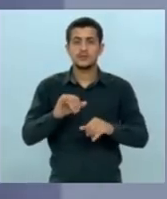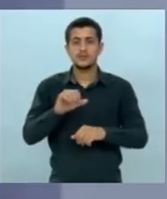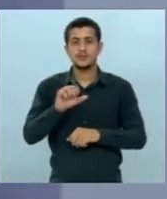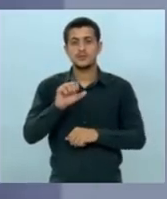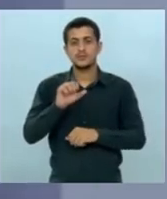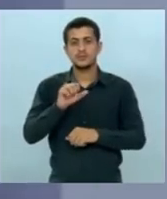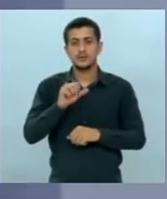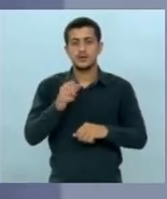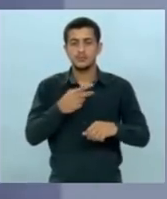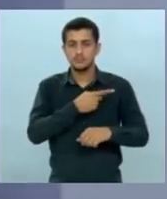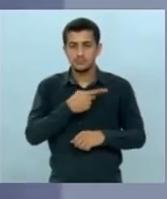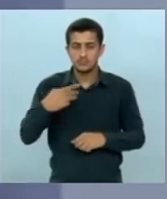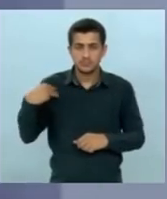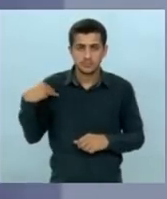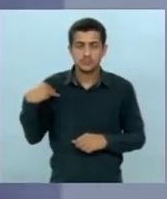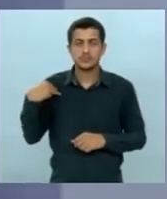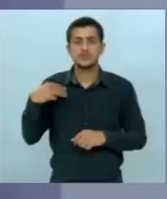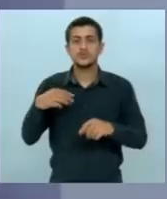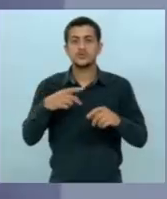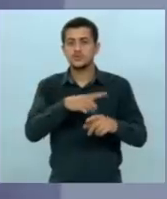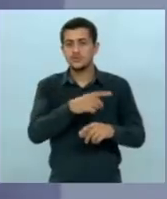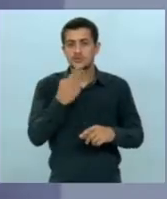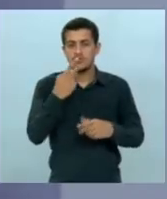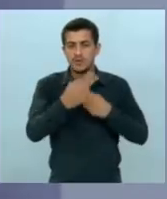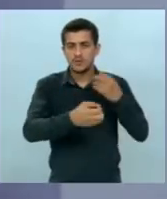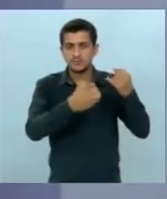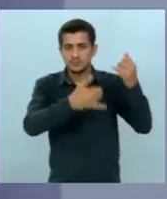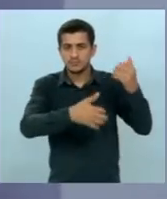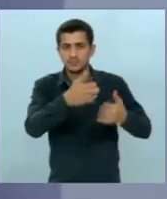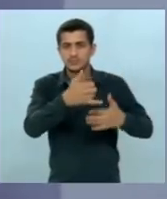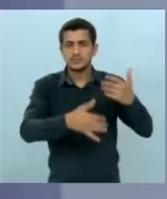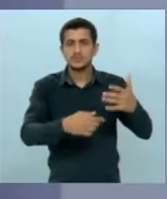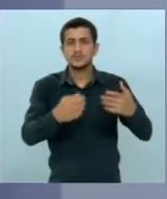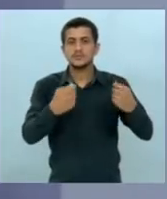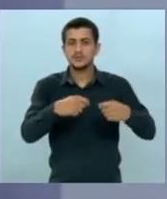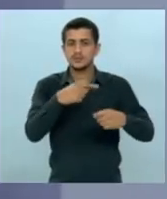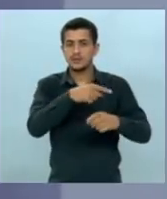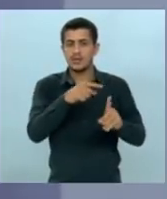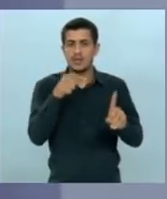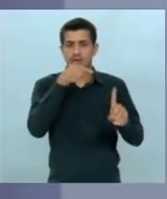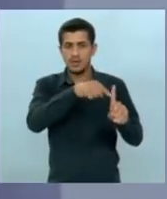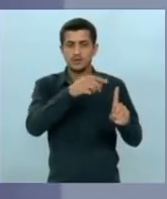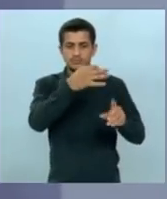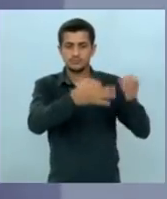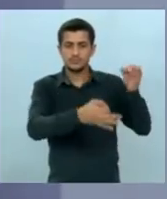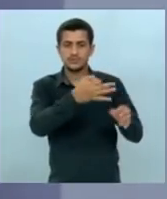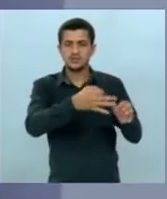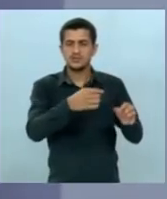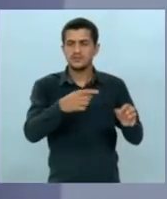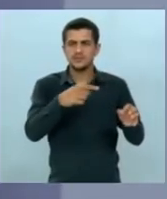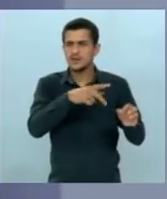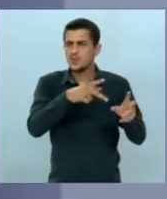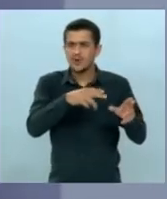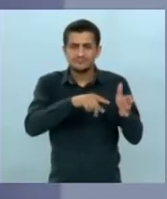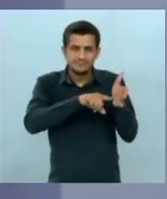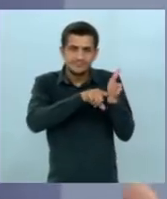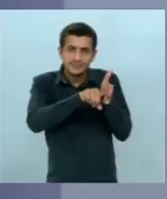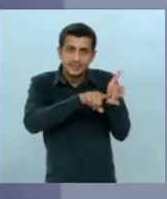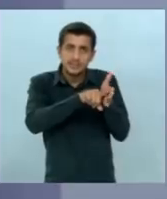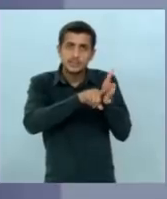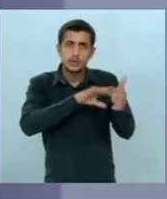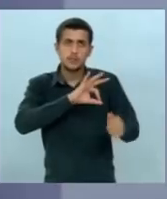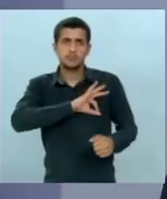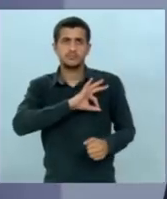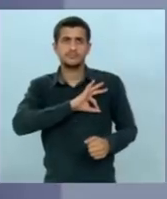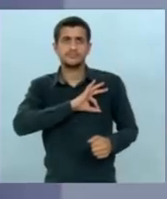Tribunal Regional Federal das acusações e da investigação que existe sobre o Odilon então você está sendo investigado e você quer